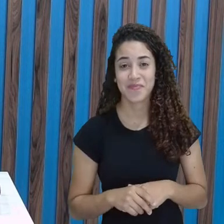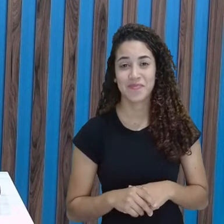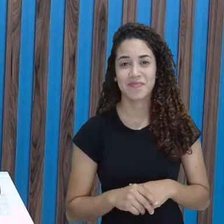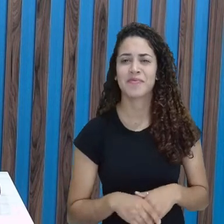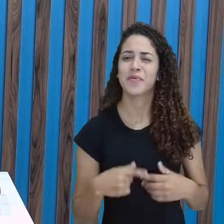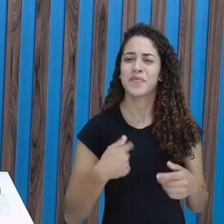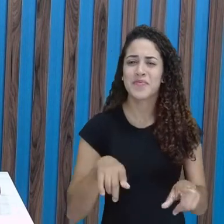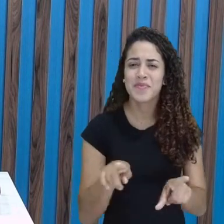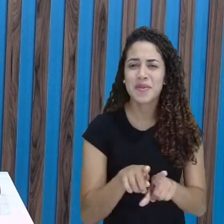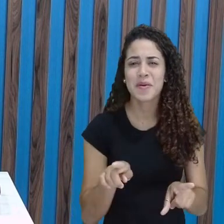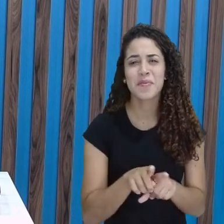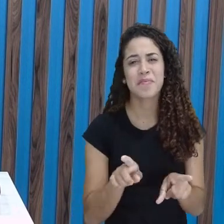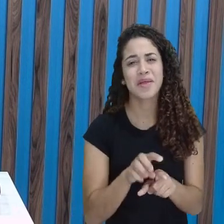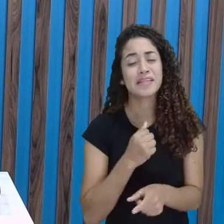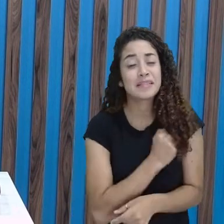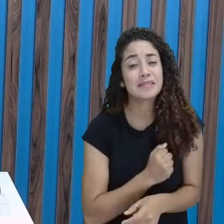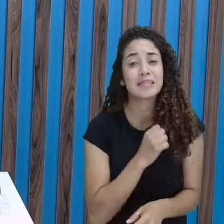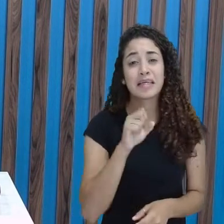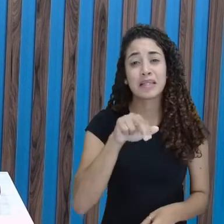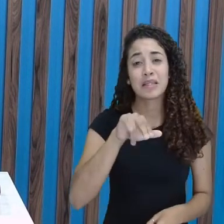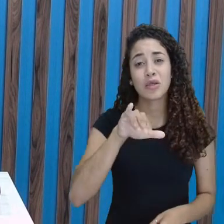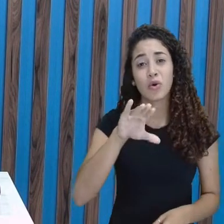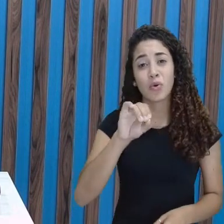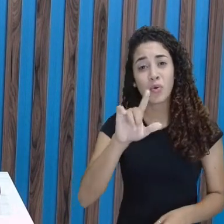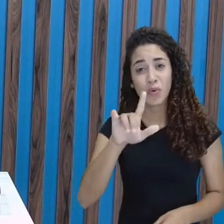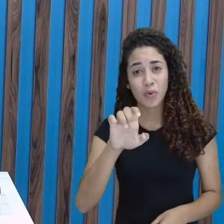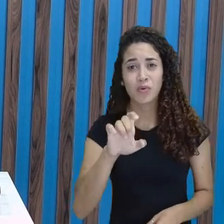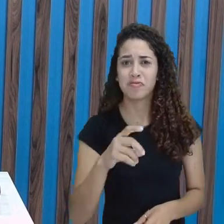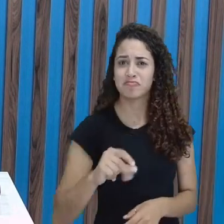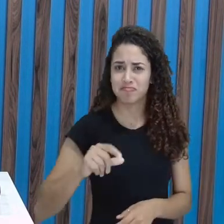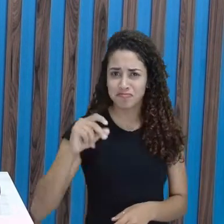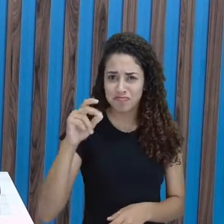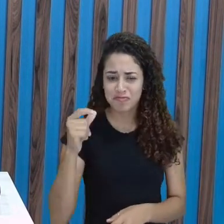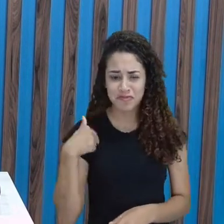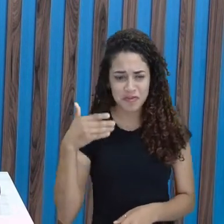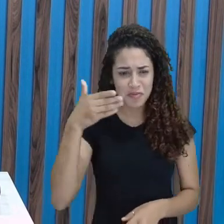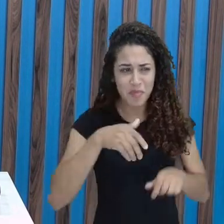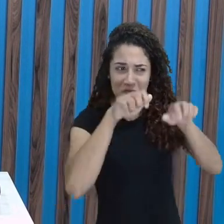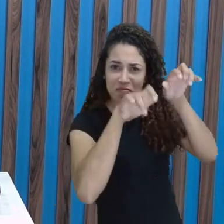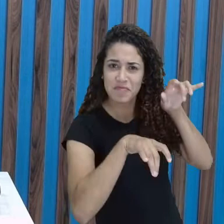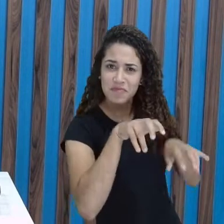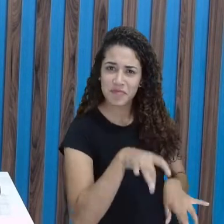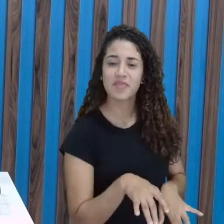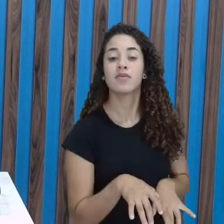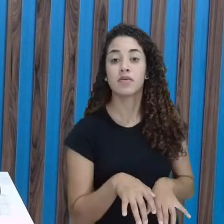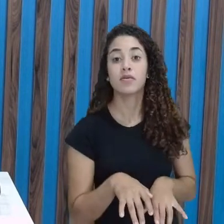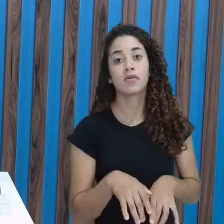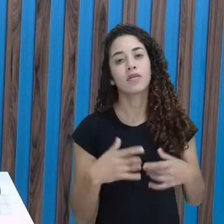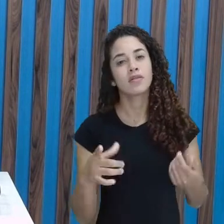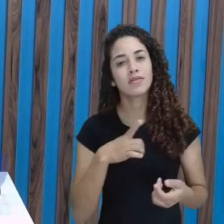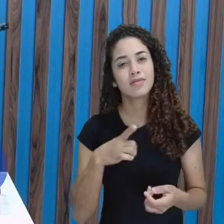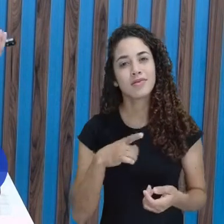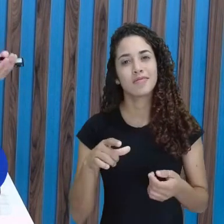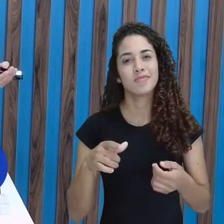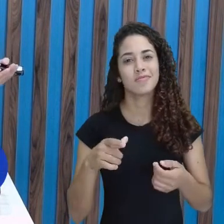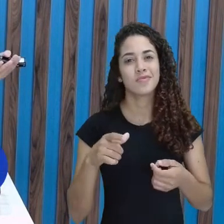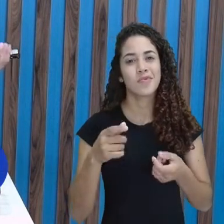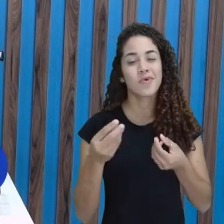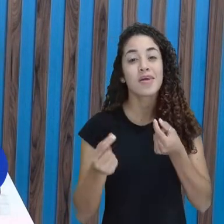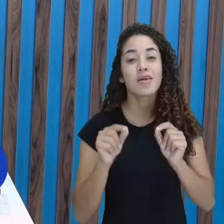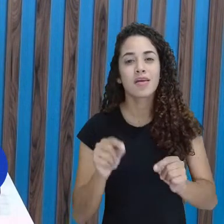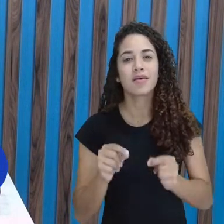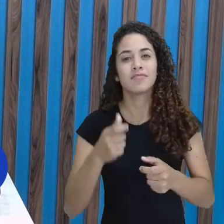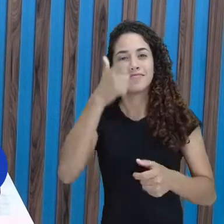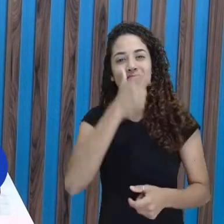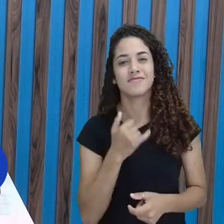Eu também estava com saudade de Nicole, hein? Faz tempo que você não aparece por aqui, Nicole, pelo chat. Também temos a participação de Ingrid